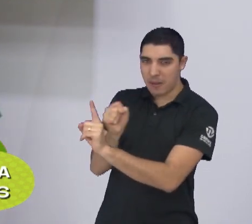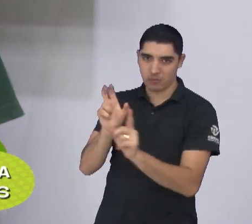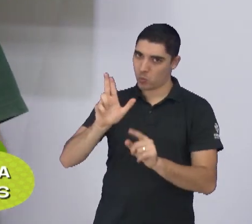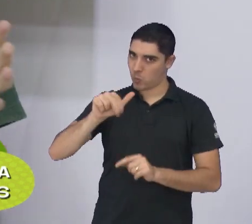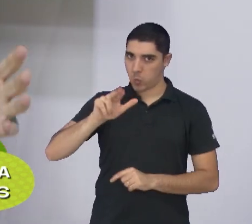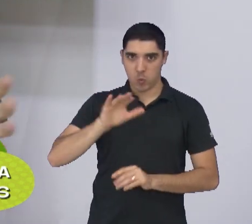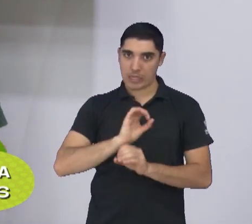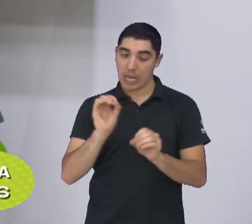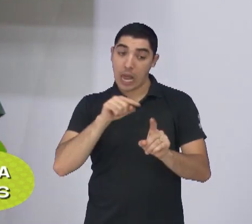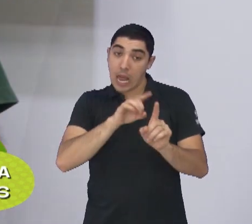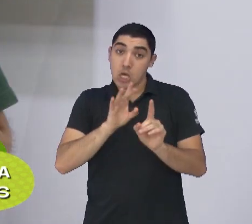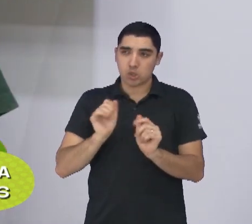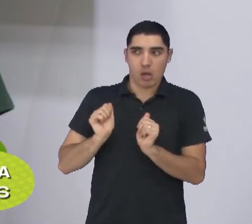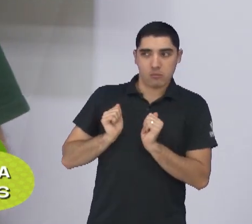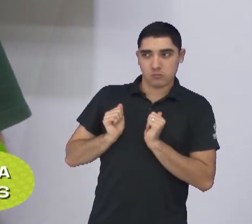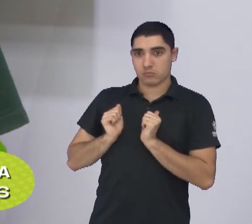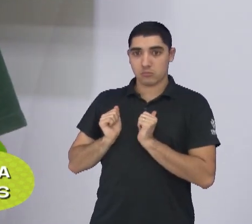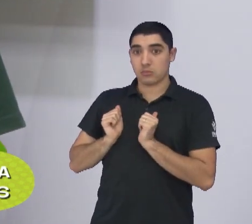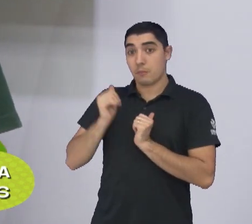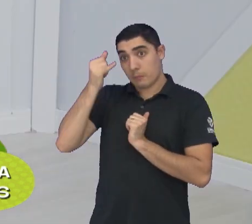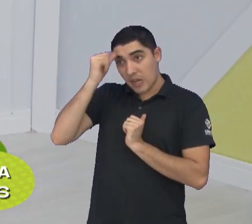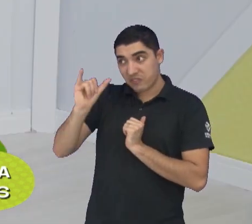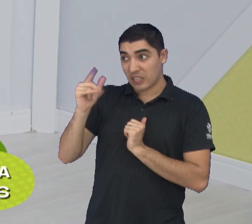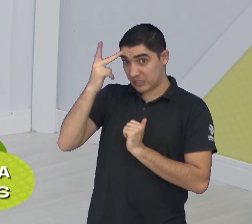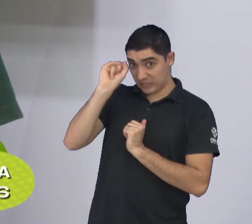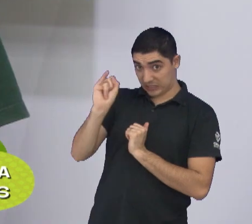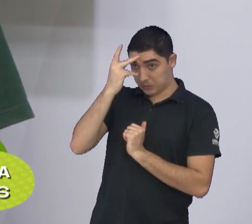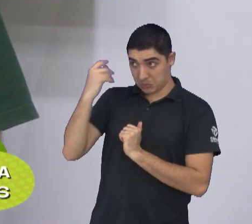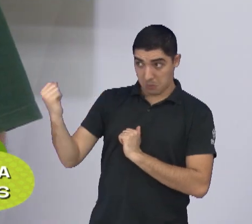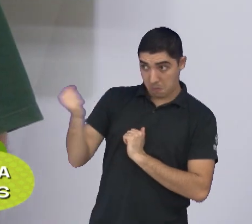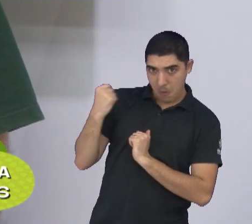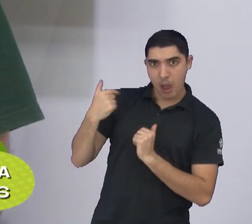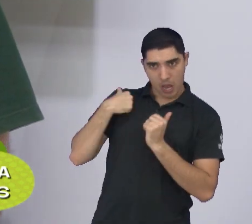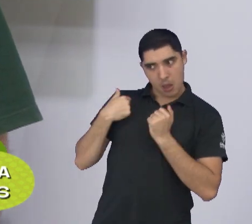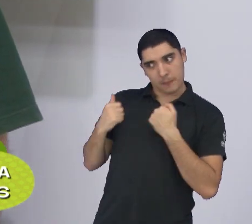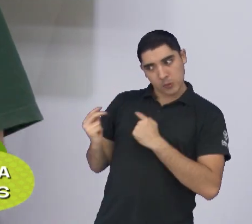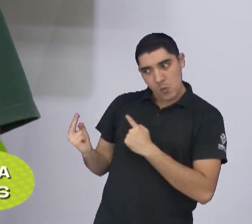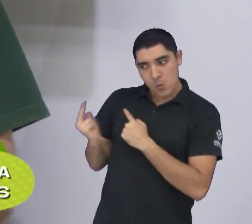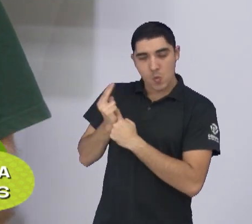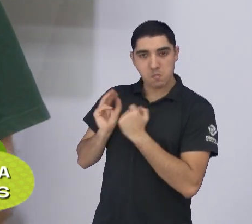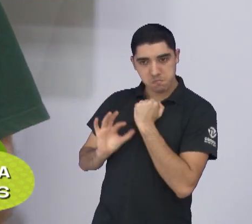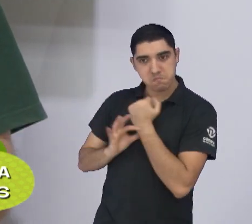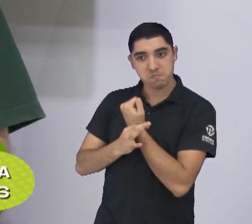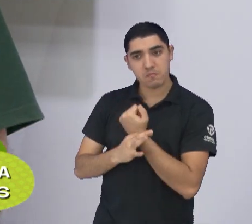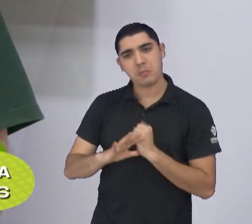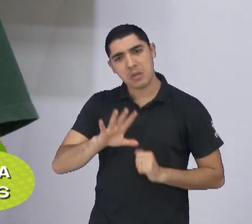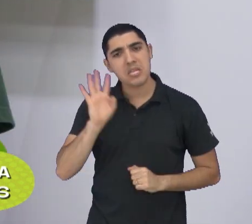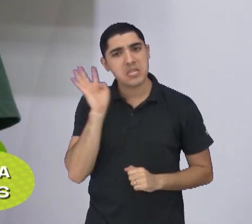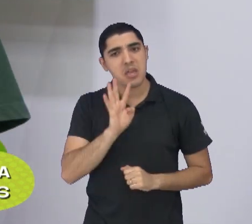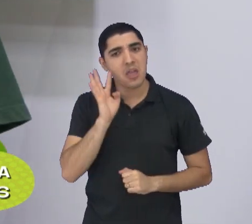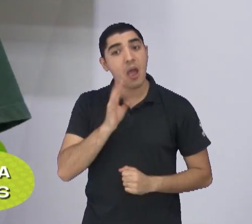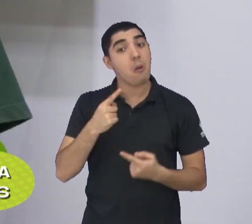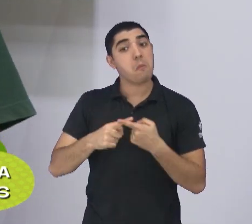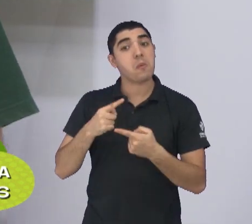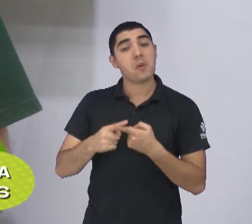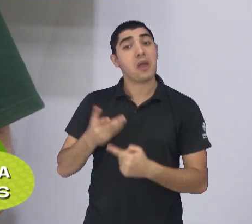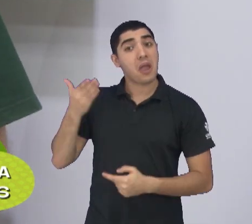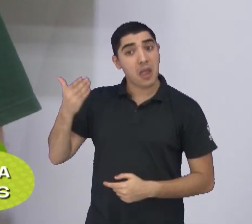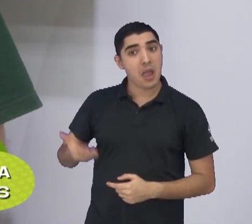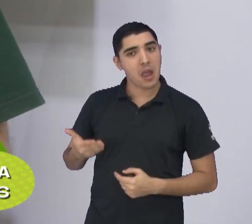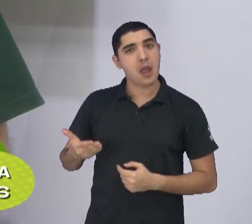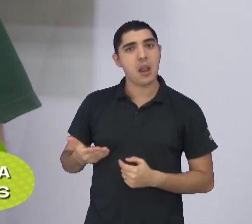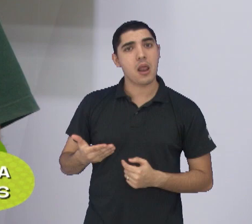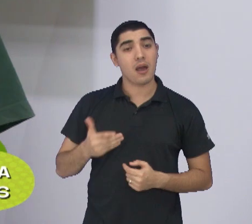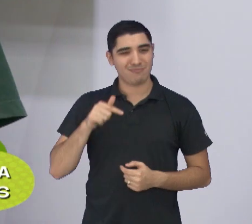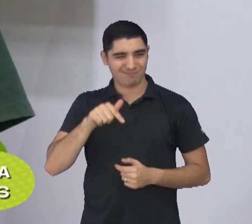ela tentar se desvencilhar e não apanhar. Bem lembrado. Mas, muito bacana, né? Que ela conseguiu aí ver desse problema